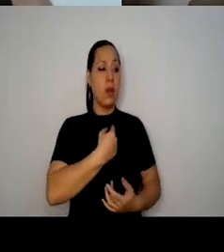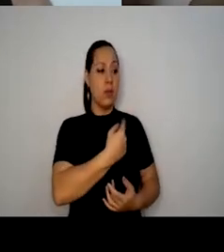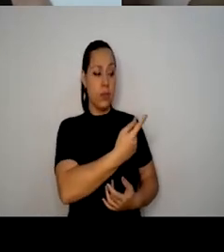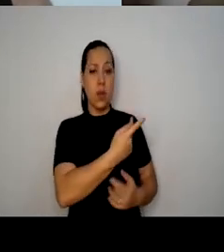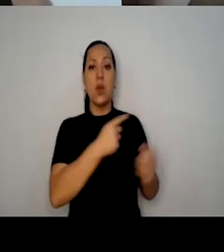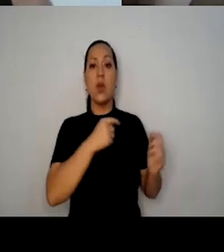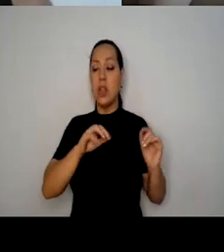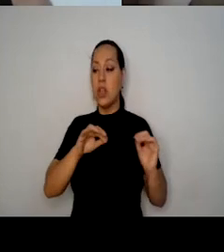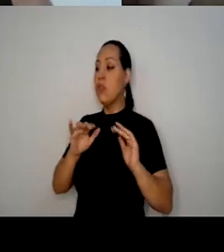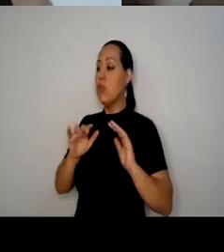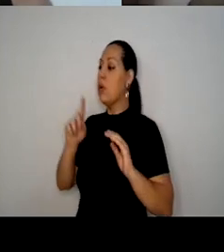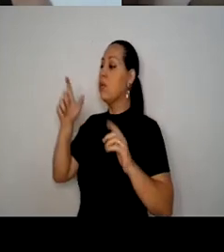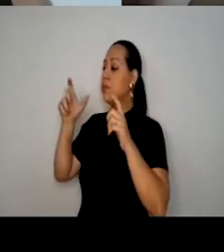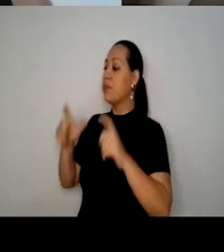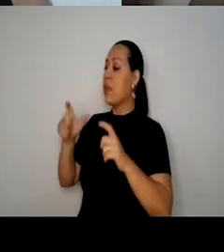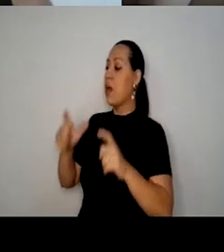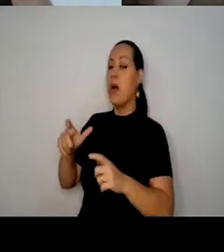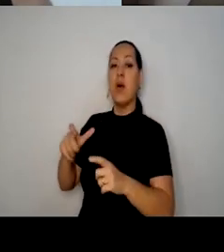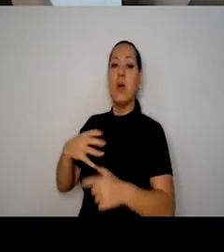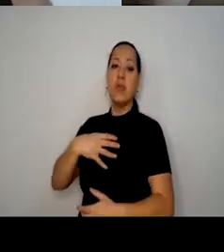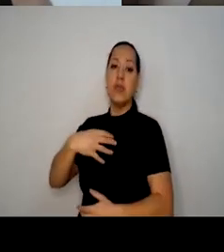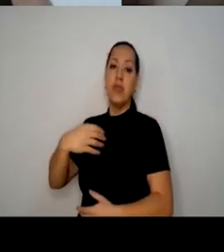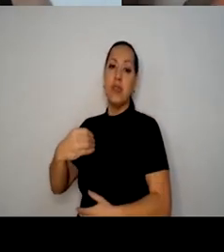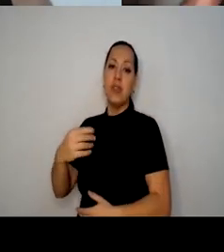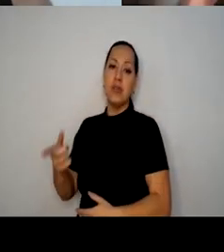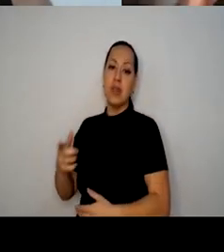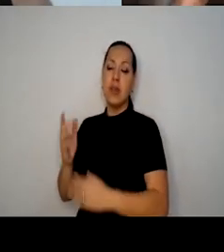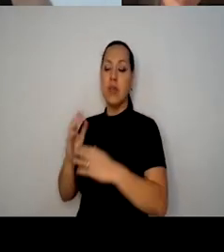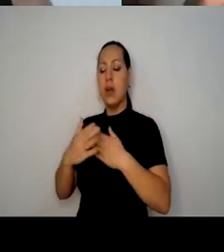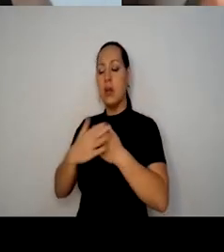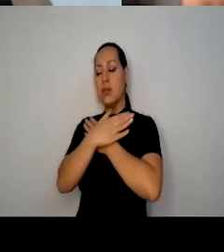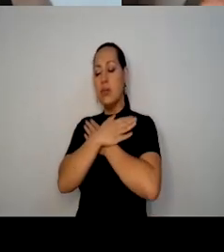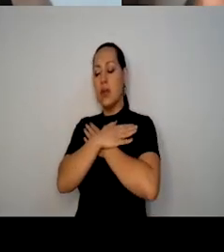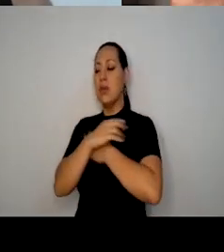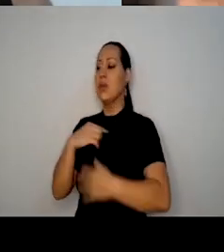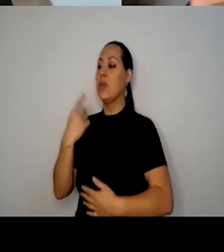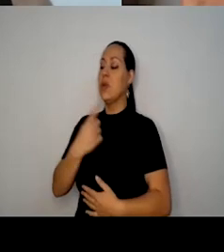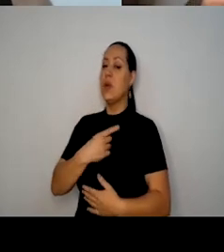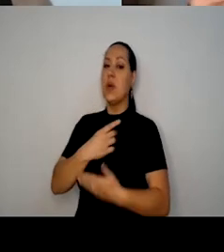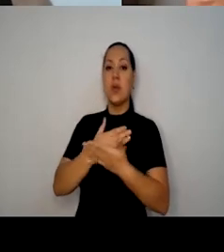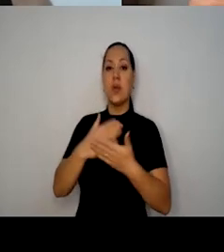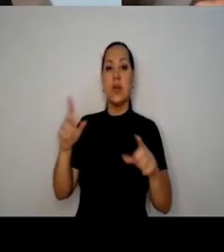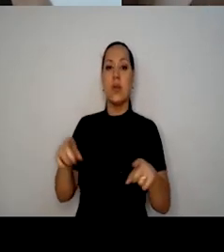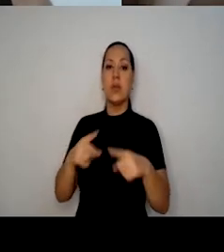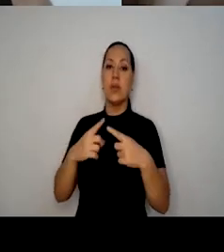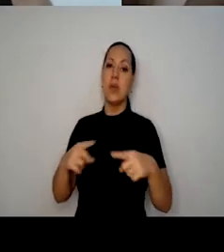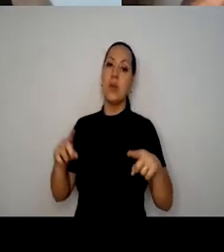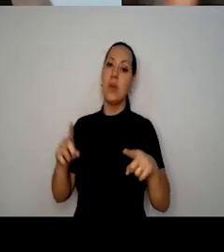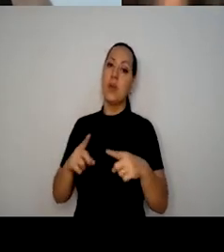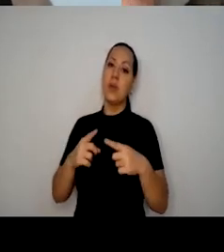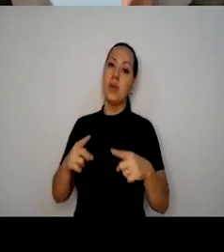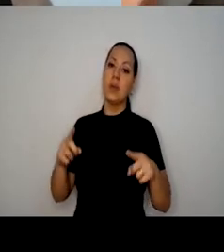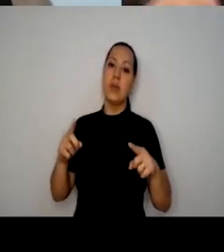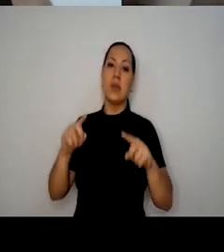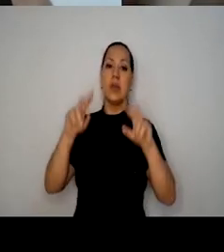da criança, começou a tocar uma música, a cantar uma música improvisada na hora em que a gente falava sobre